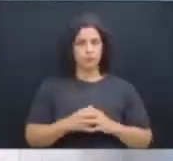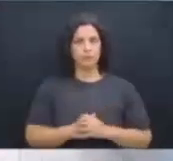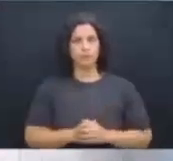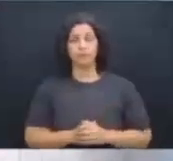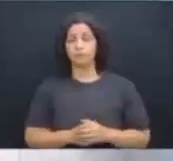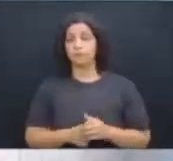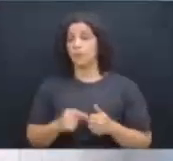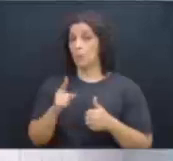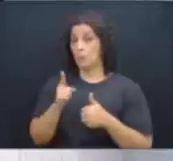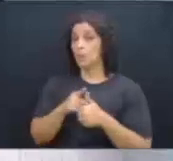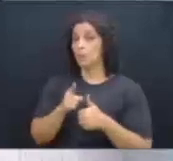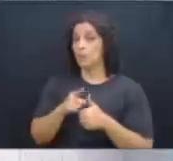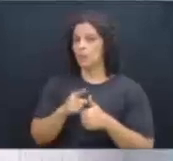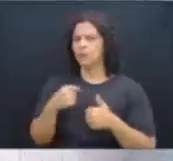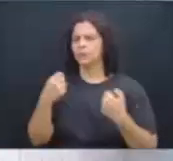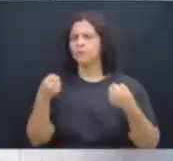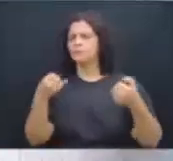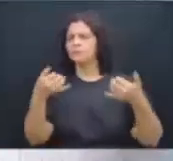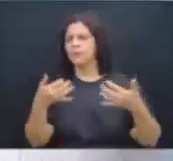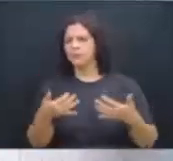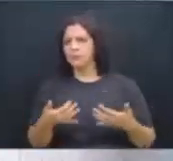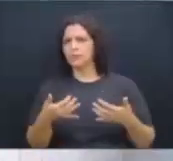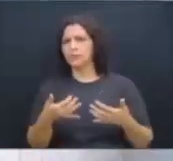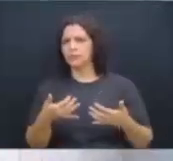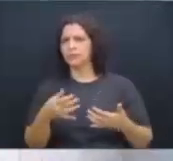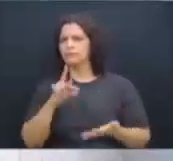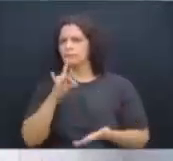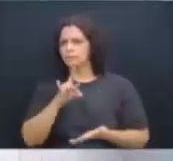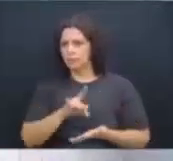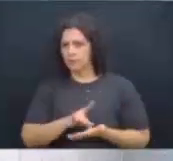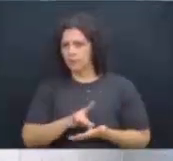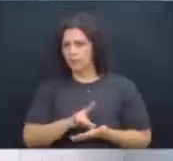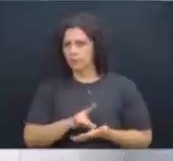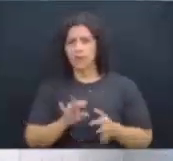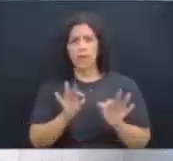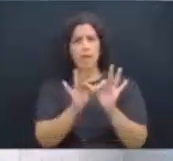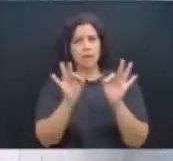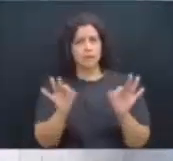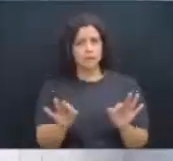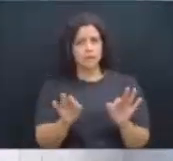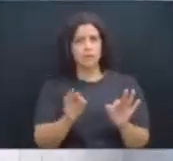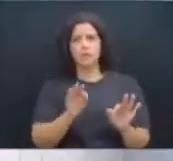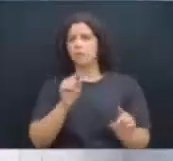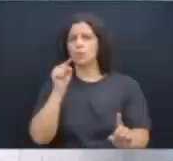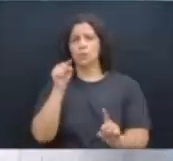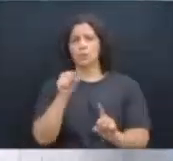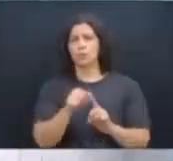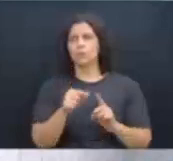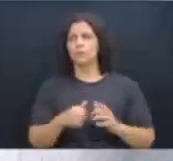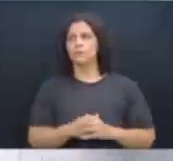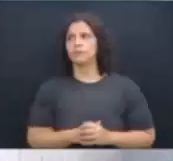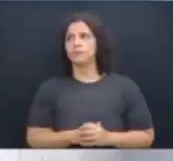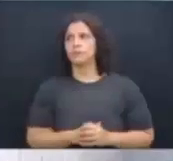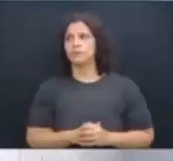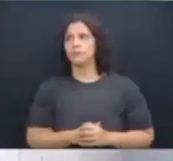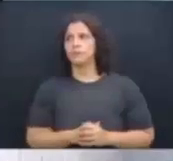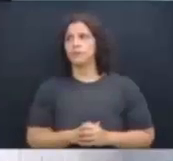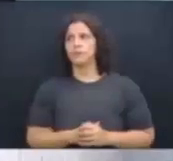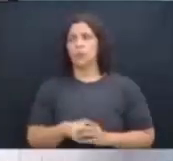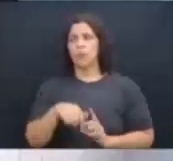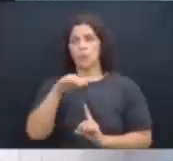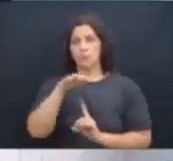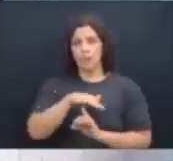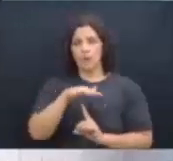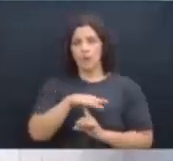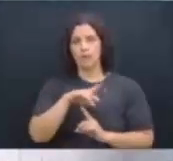Primeiro, é bom estabelecer o fato. O fato é muito simples, direto e objetivo. O Estado do Paraná,